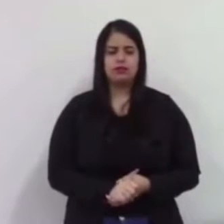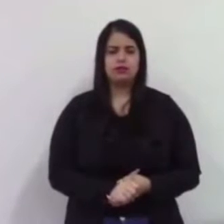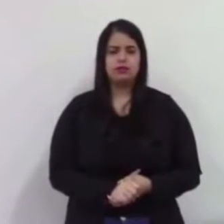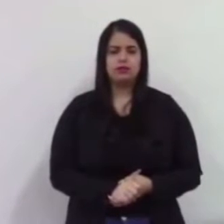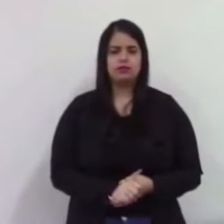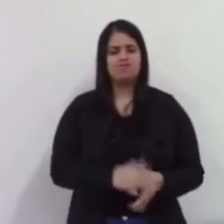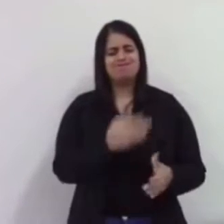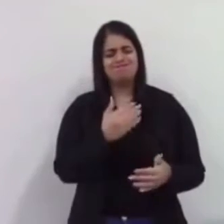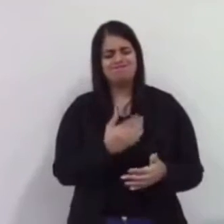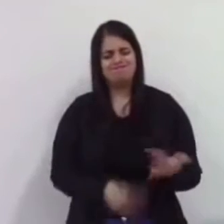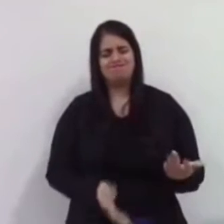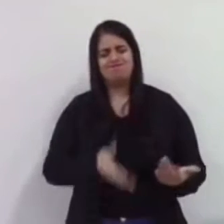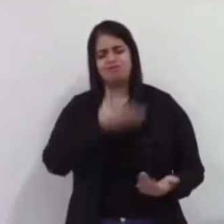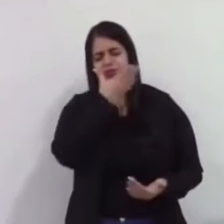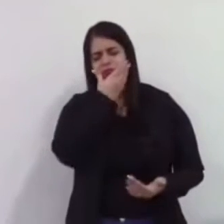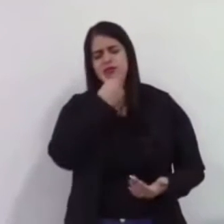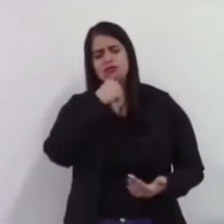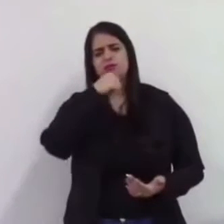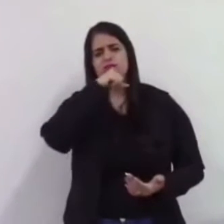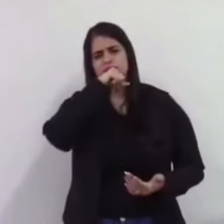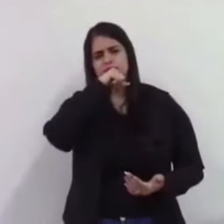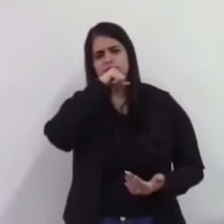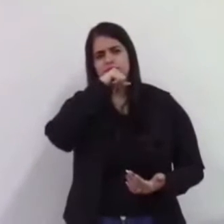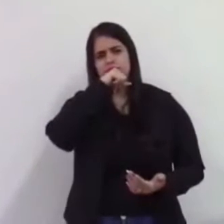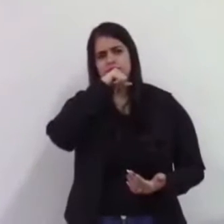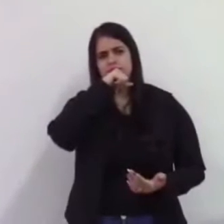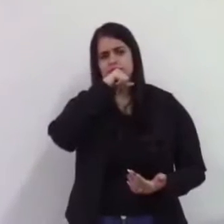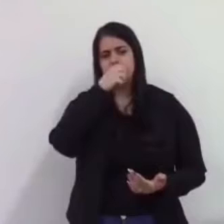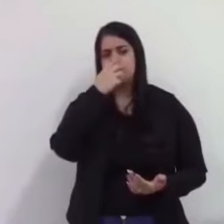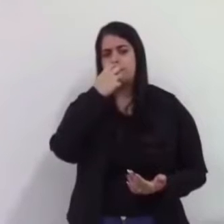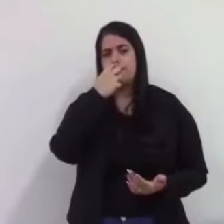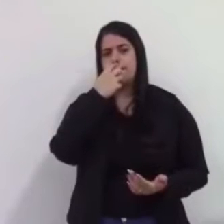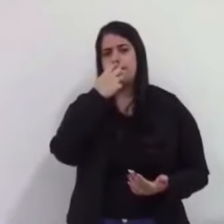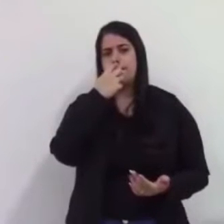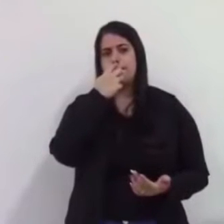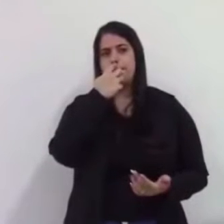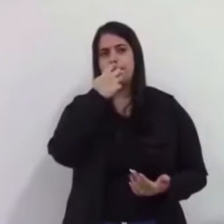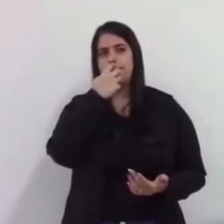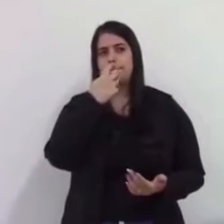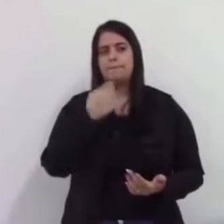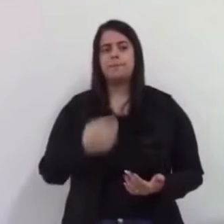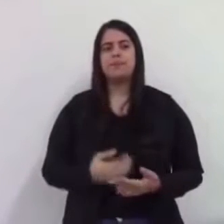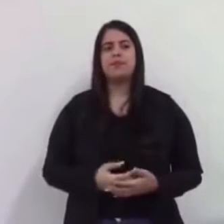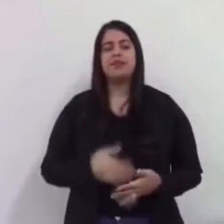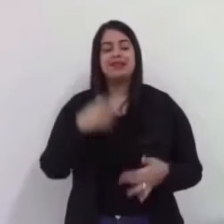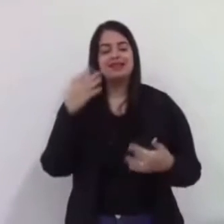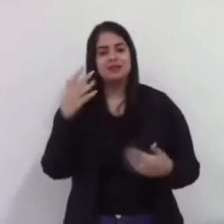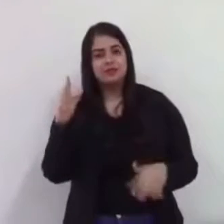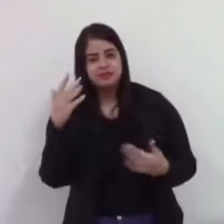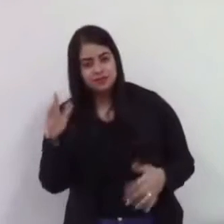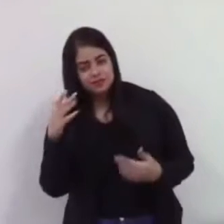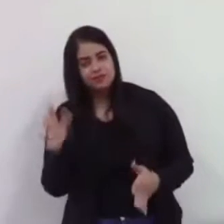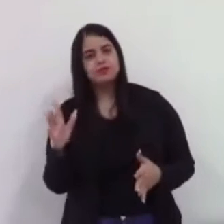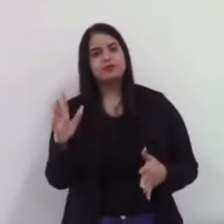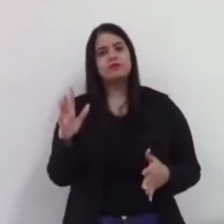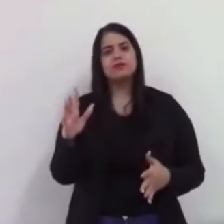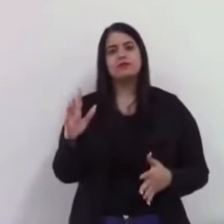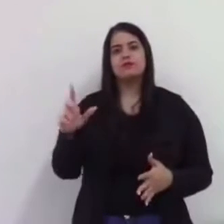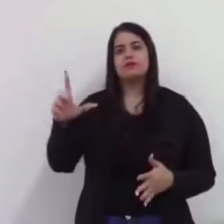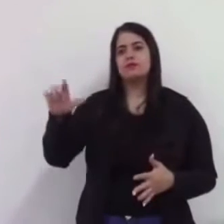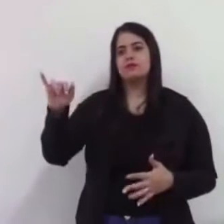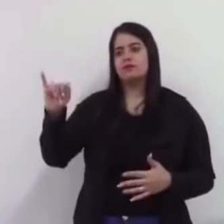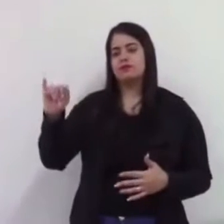Serraria, que eu falei a semana passada, a Míria Moraes Carvalho e a Luiz Augusto, amigo do